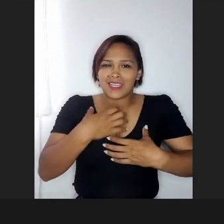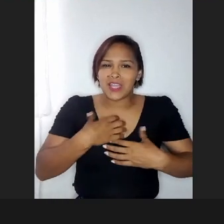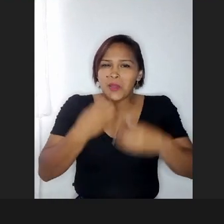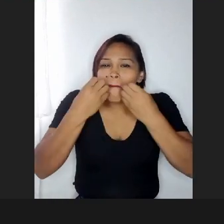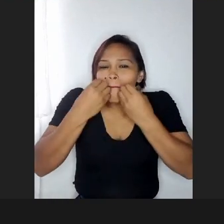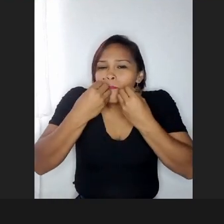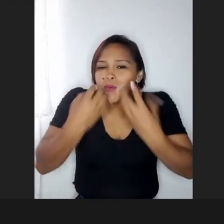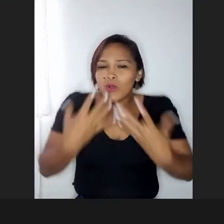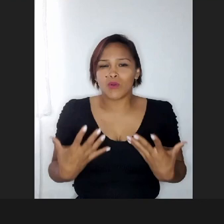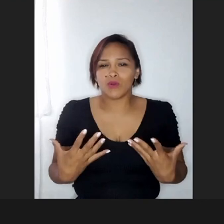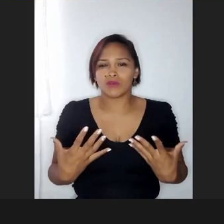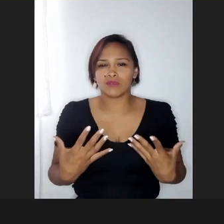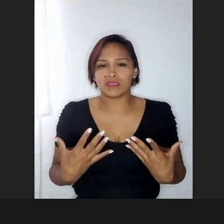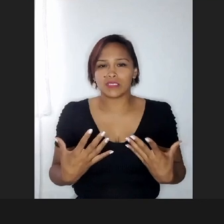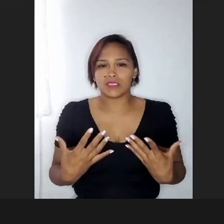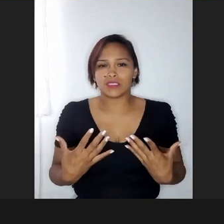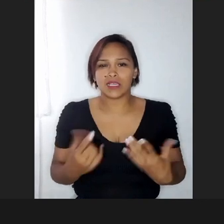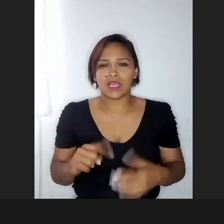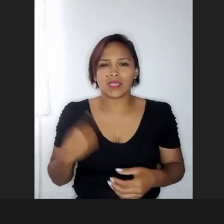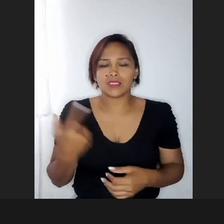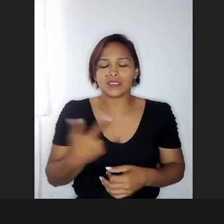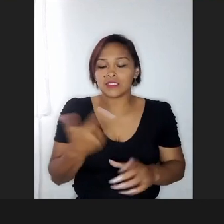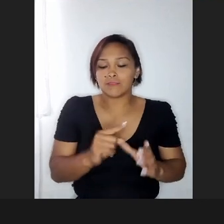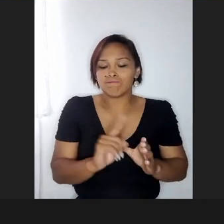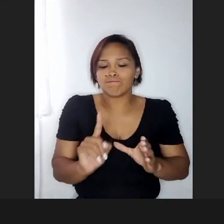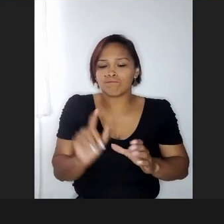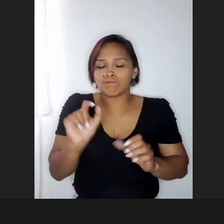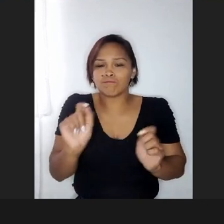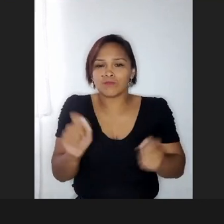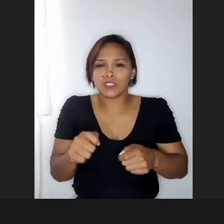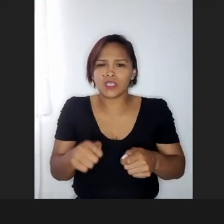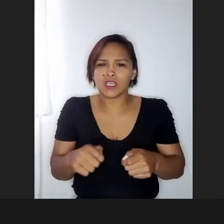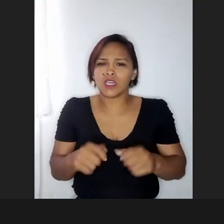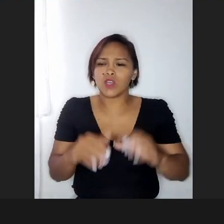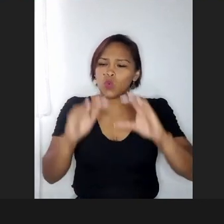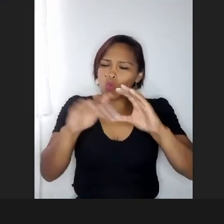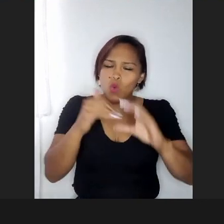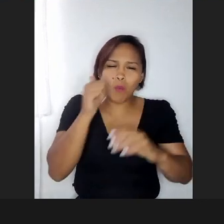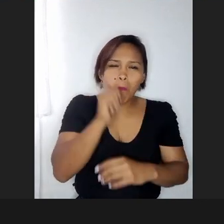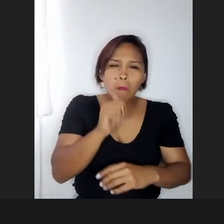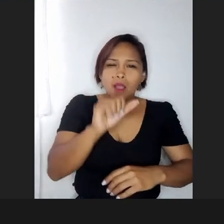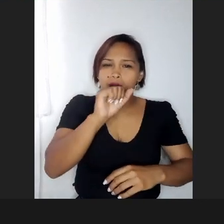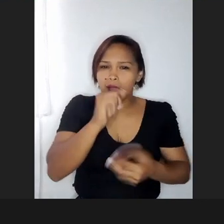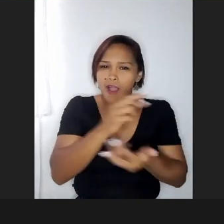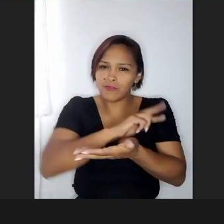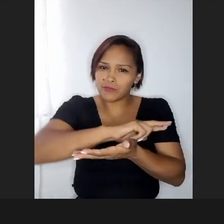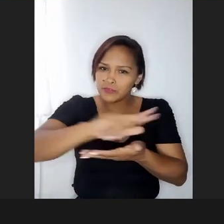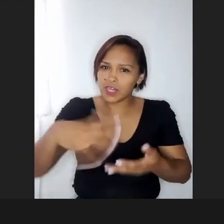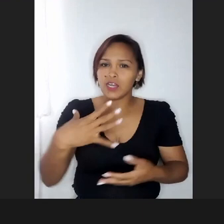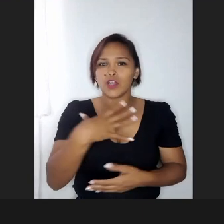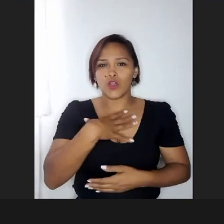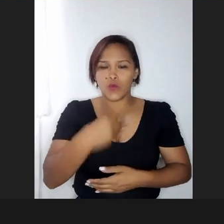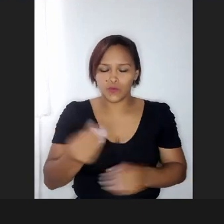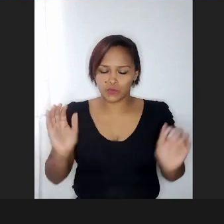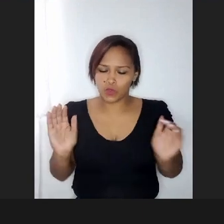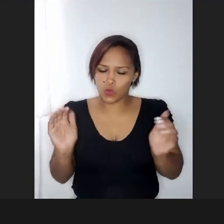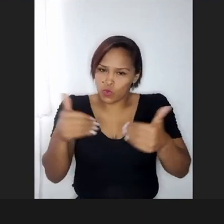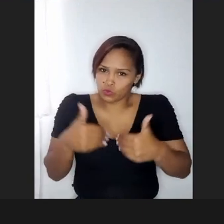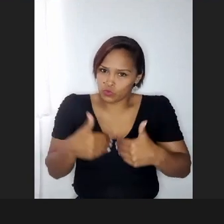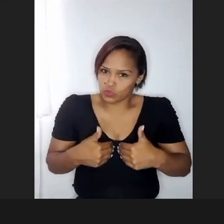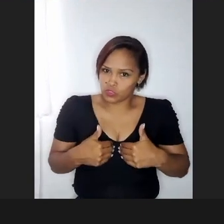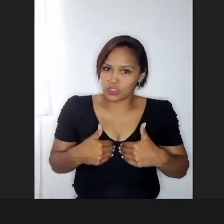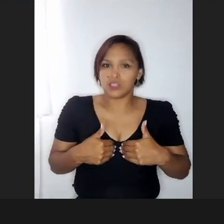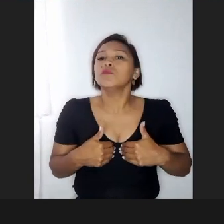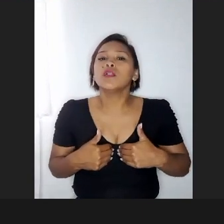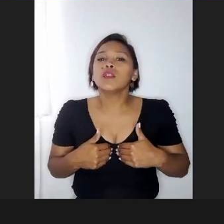a gente sair, né, eu recebo muitas mães, assim, com filhos com autismo, com filhos com síndrome